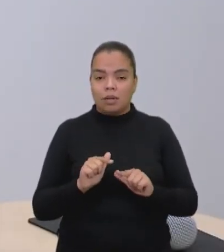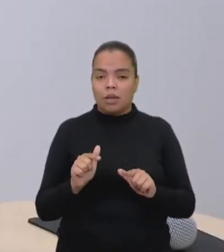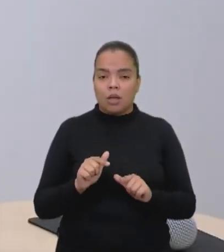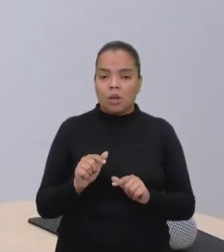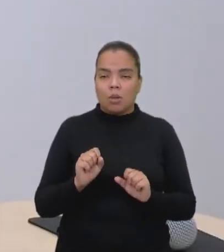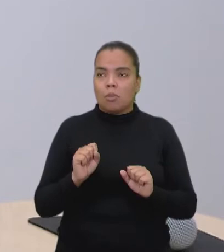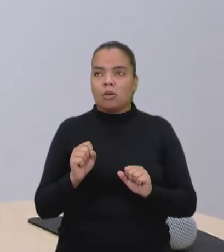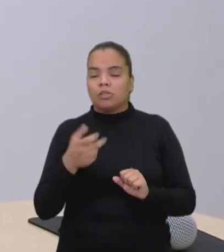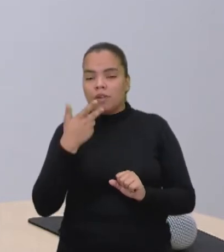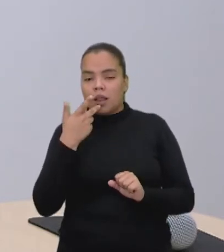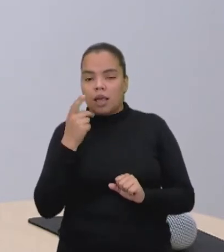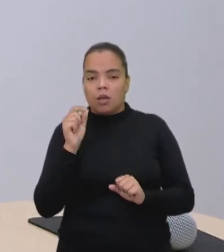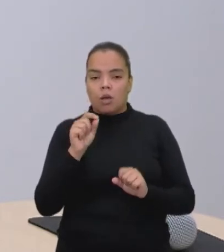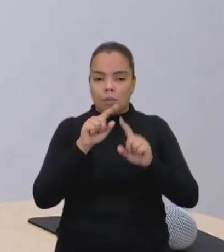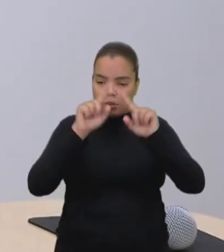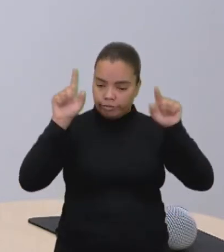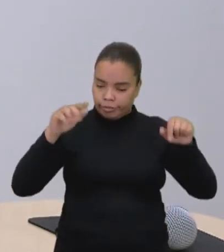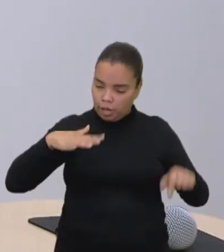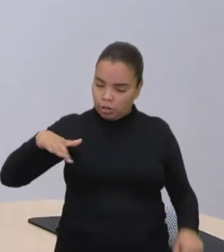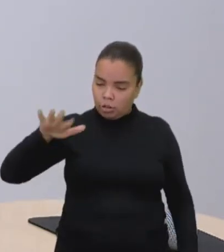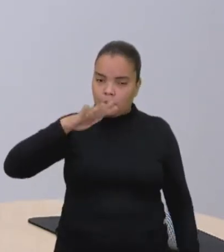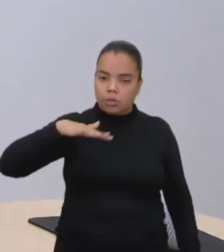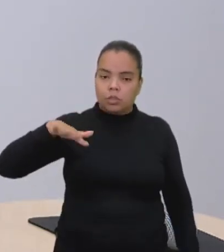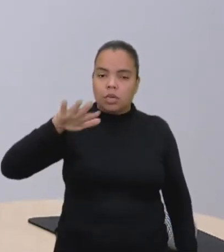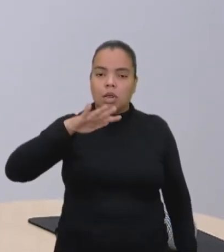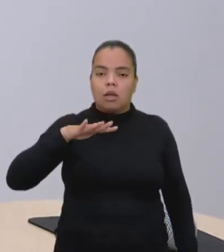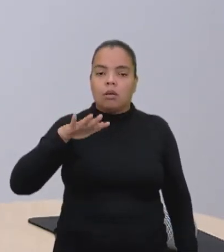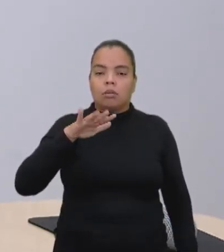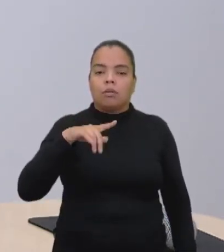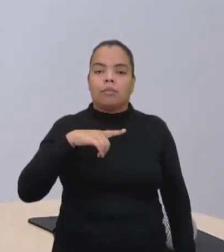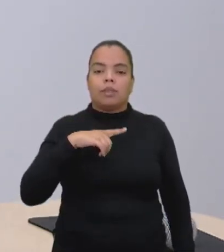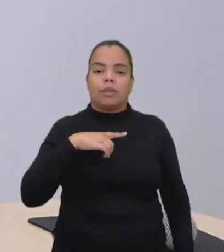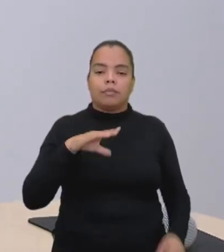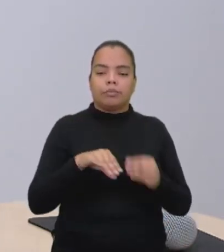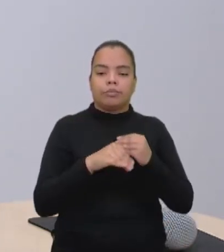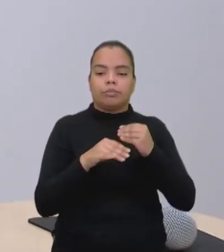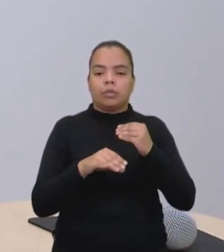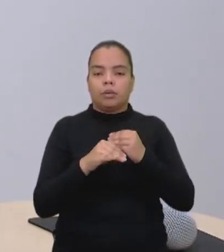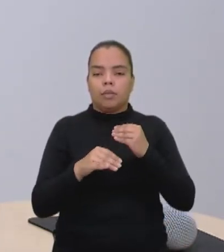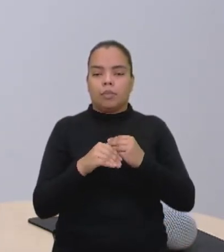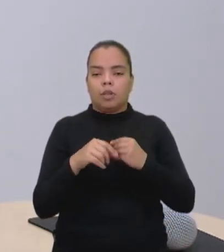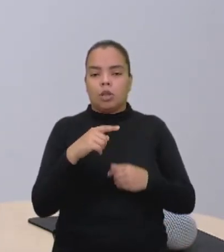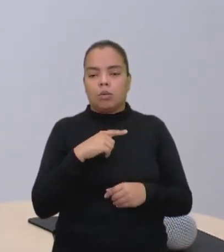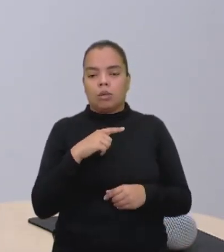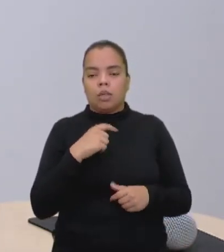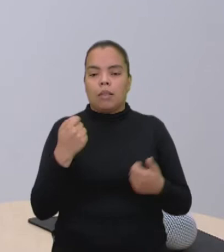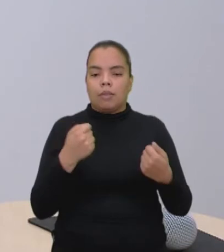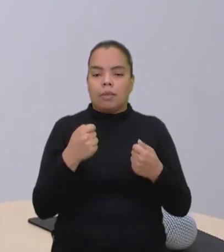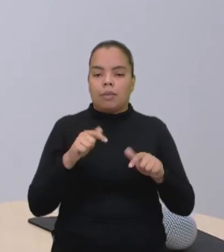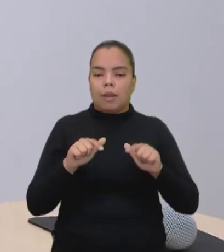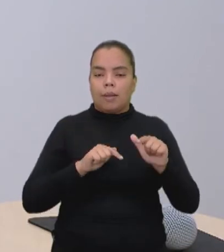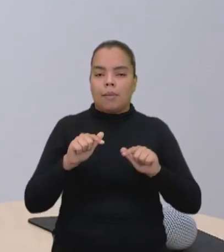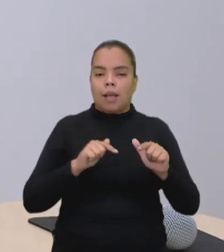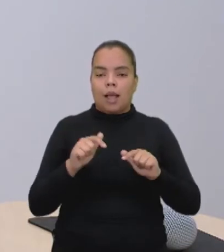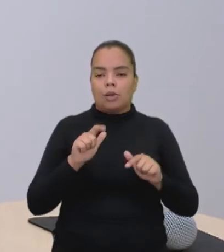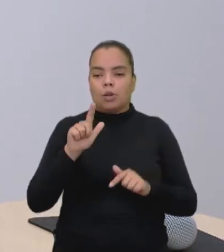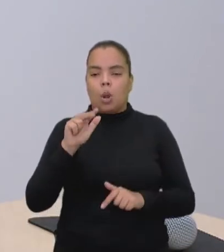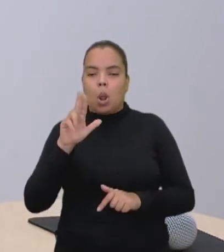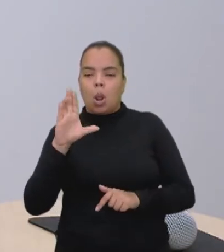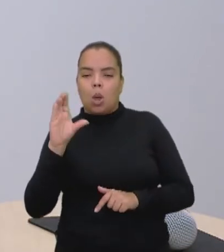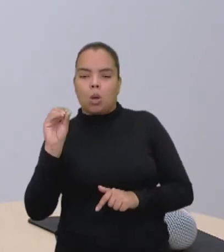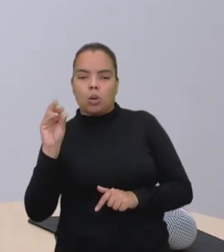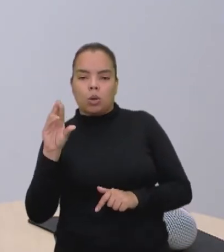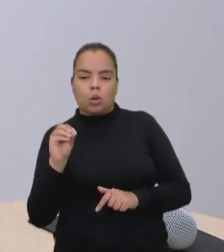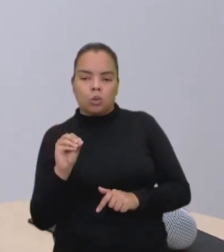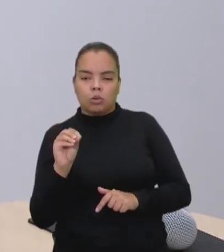posso dizer assim, na composição geral, acaba se integrando muito mais com o trabalho dele do que o lucro é aferido a